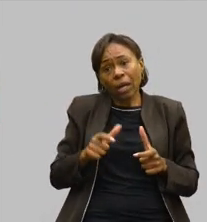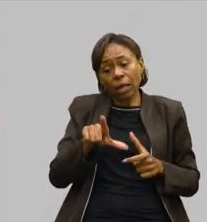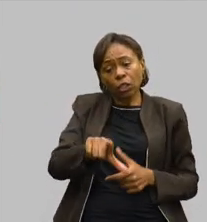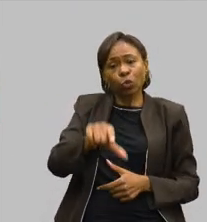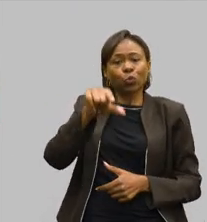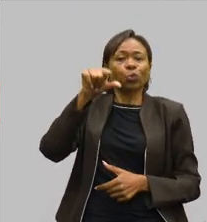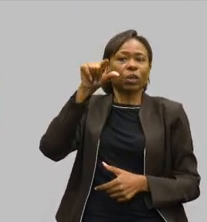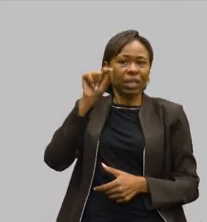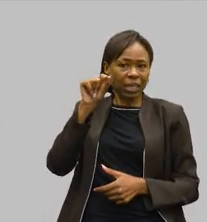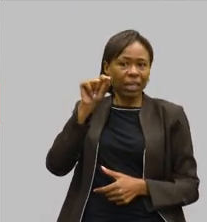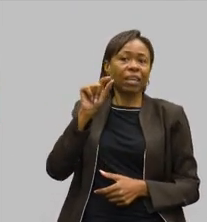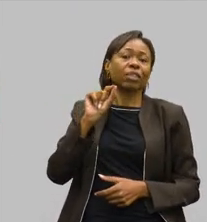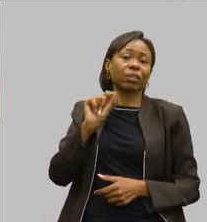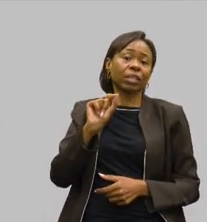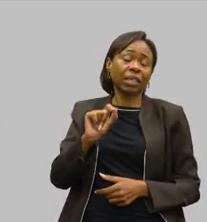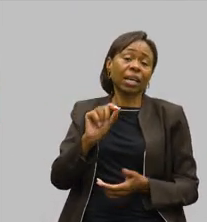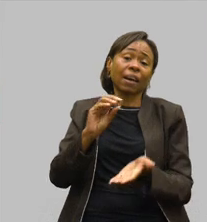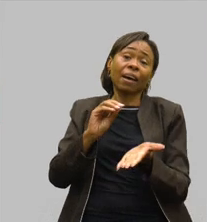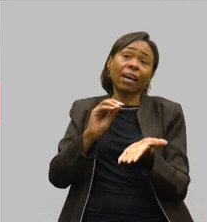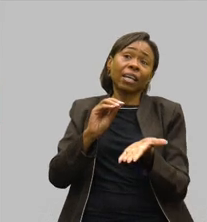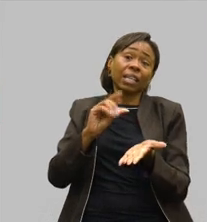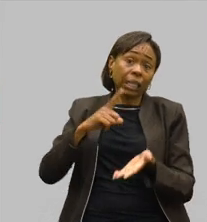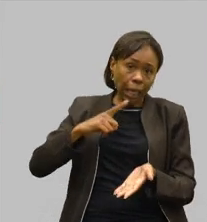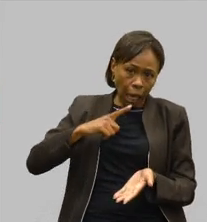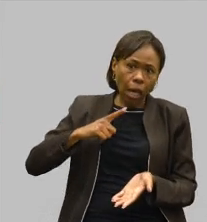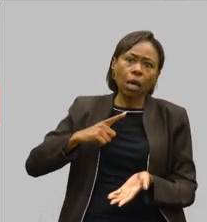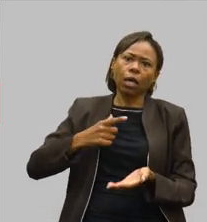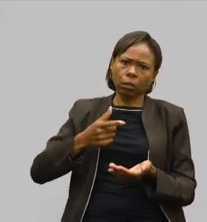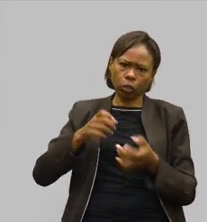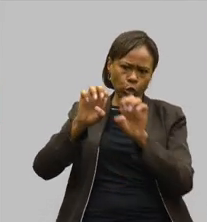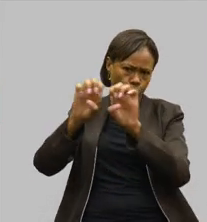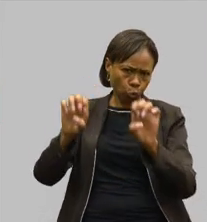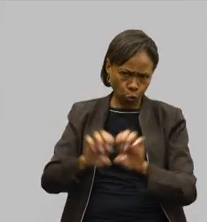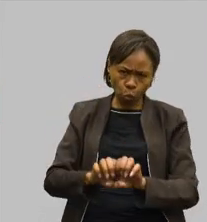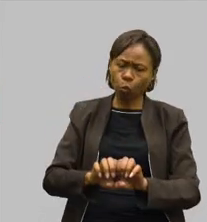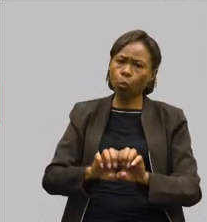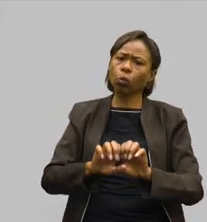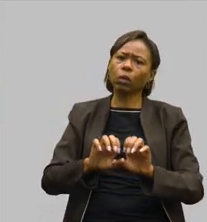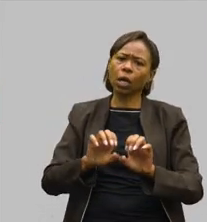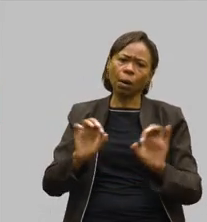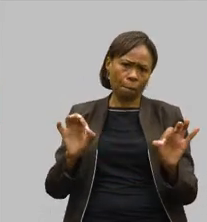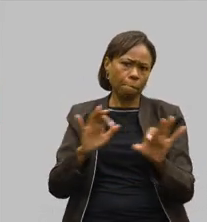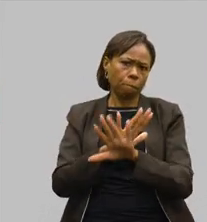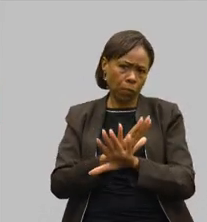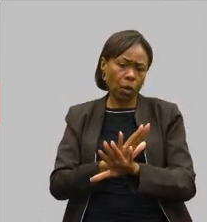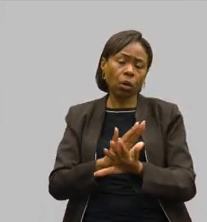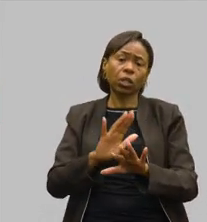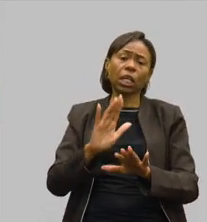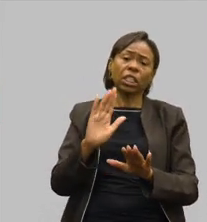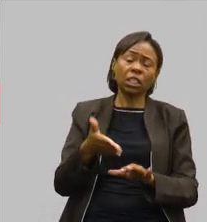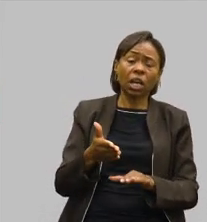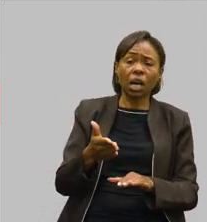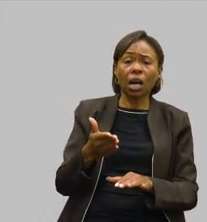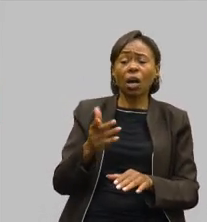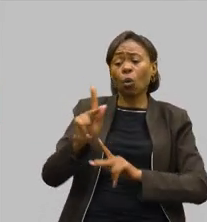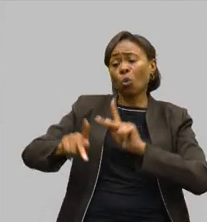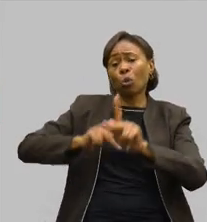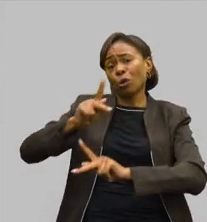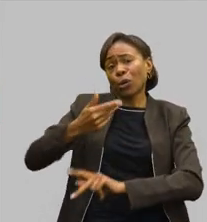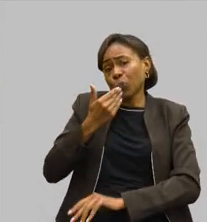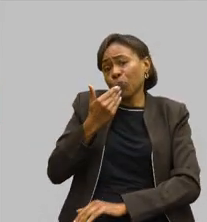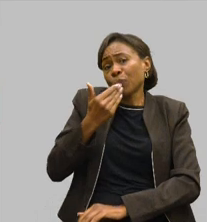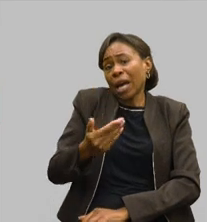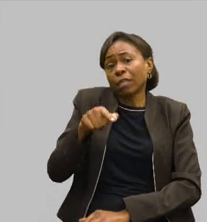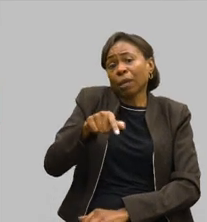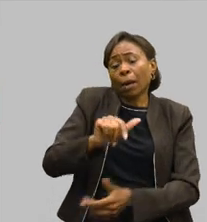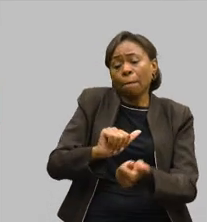de equipamentos que já existem, que já é uma solicitação, uma demanda daquela população ali de